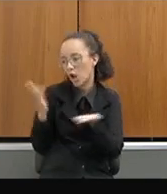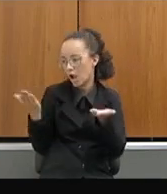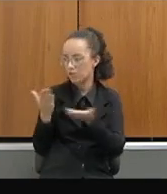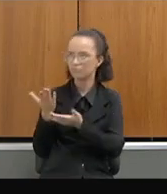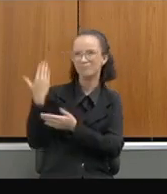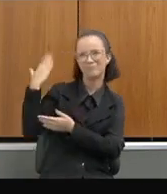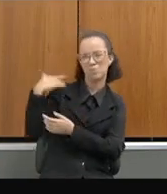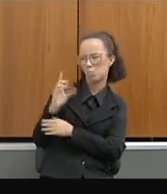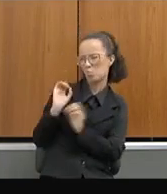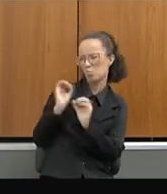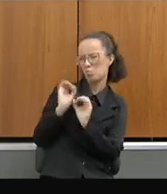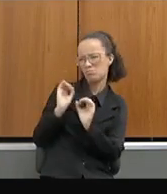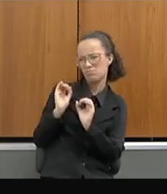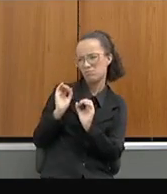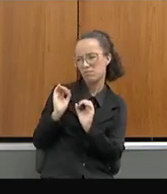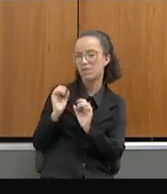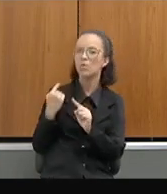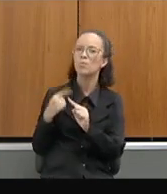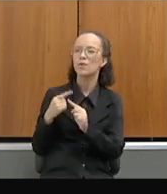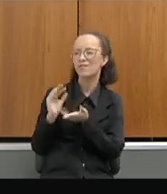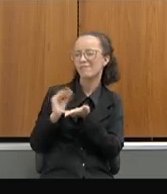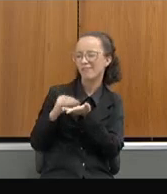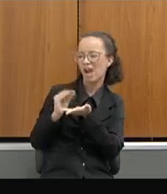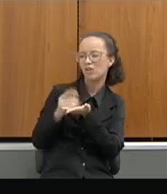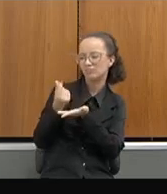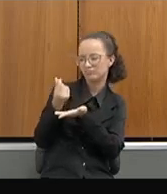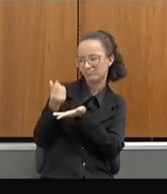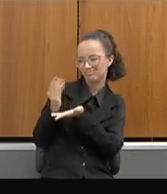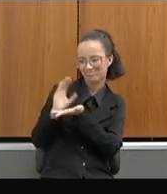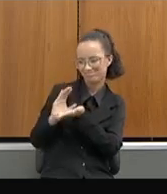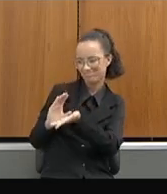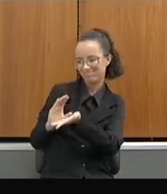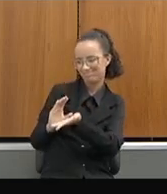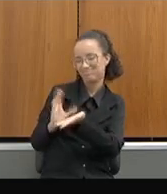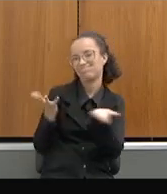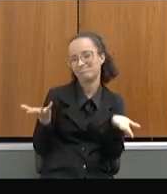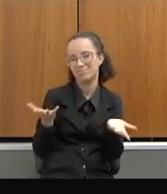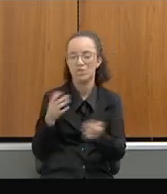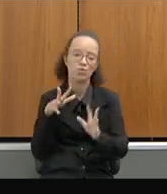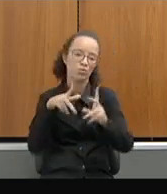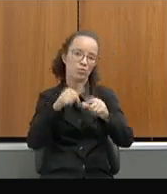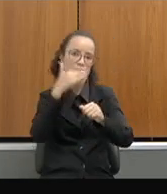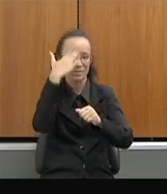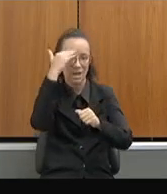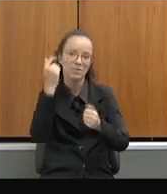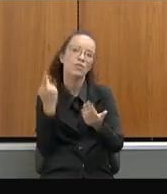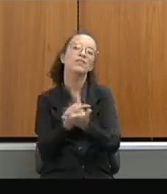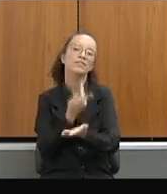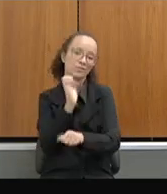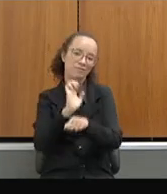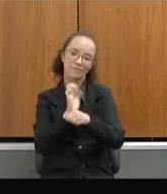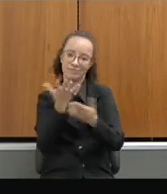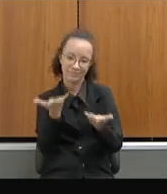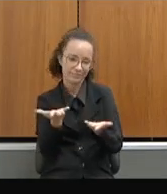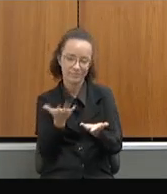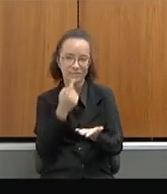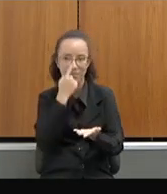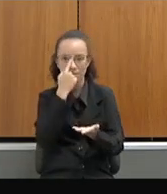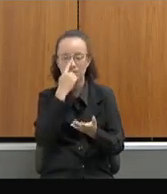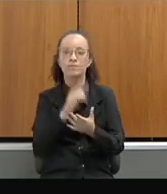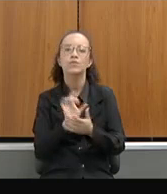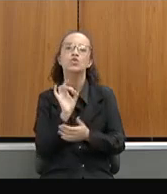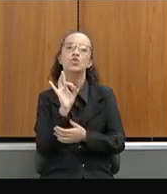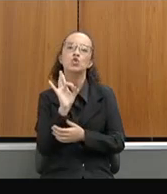Sempre, nunca foi, não. Porque nós tínhamos falta de verba de merenda estadual. Isso, todo mundo sabe que isso aconteceu no Estado. Nós só tínhamos os